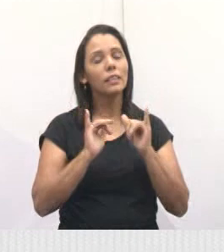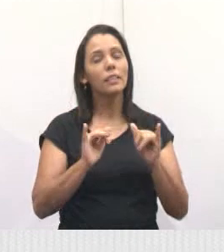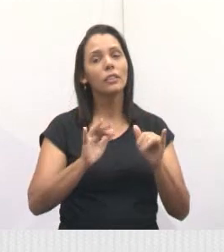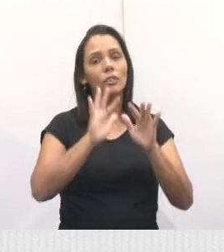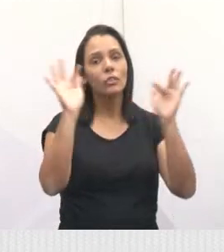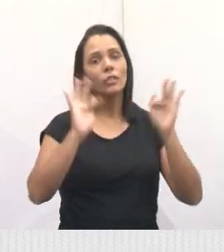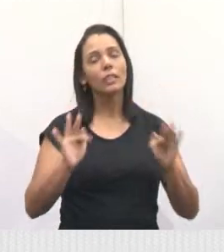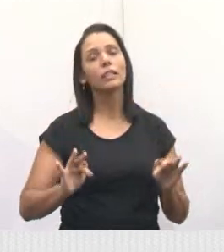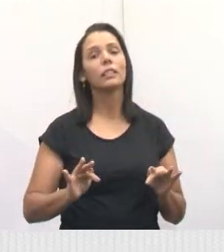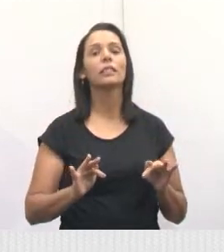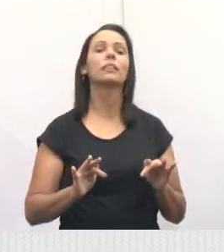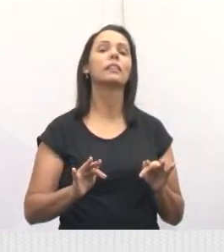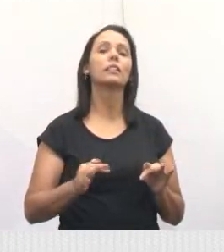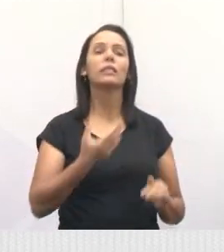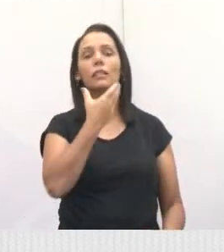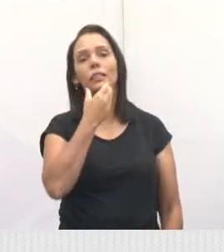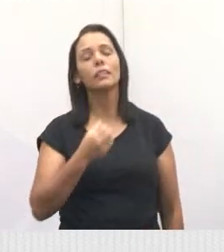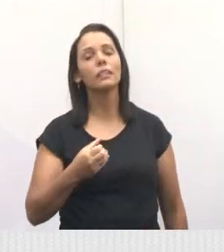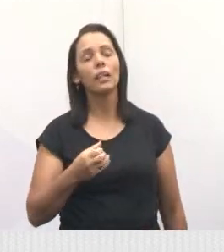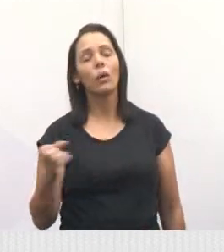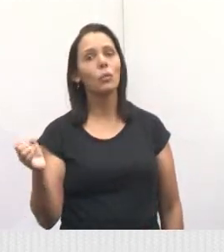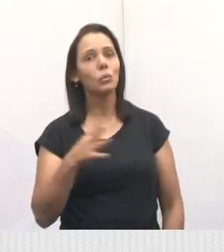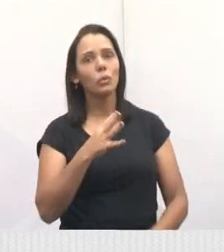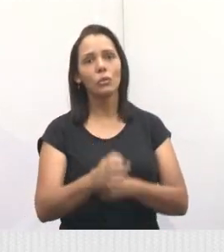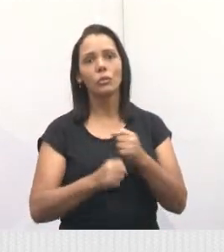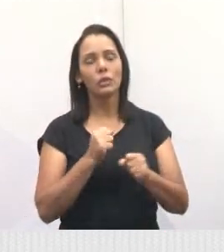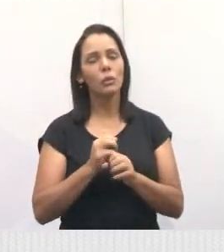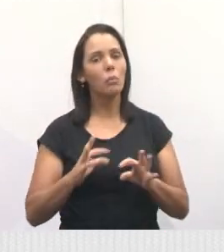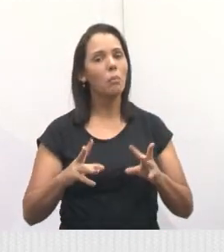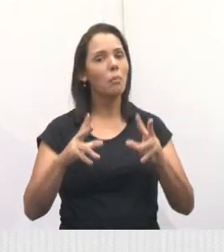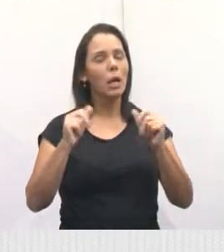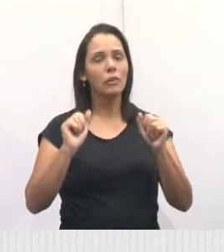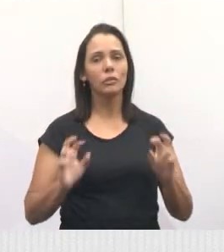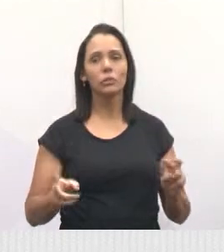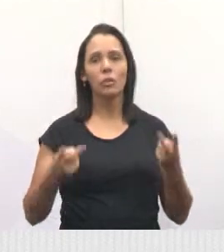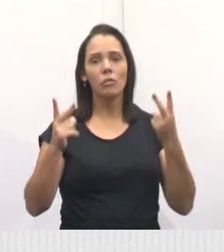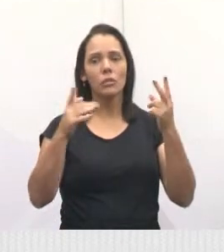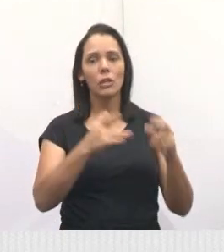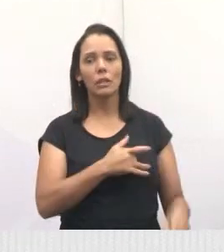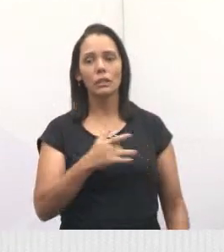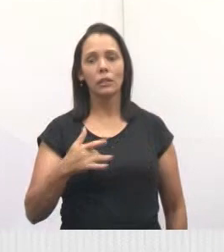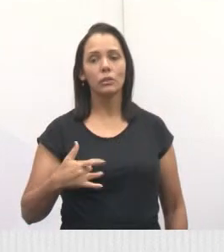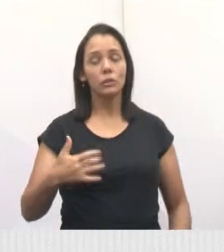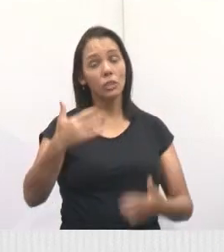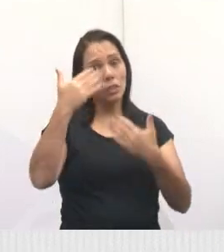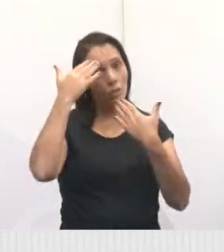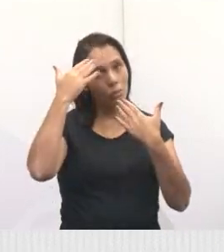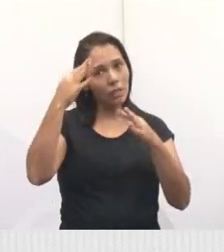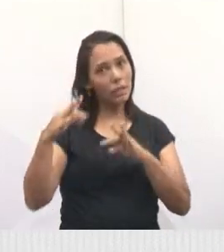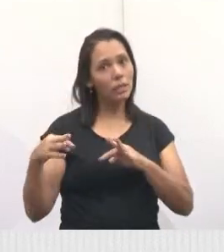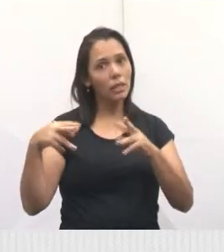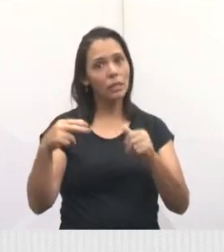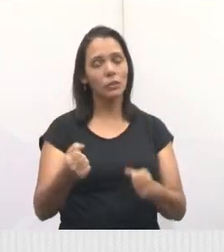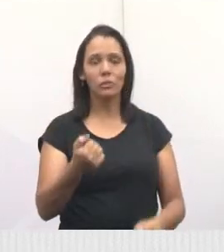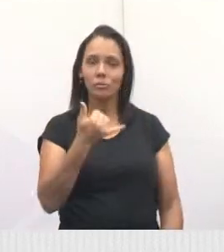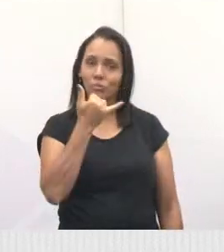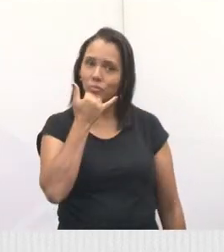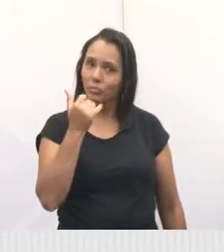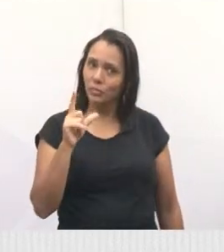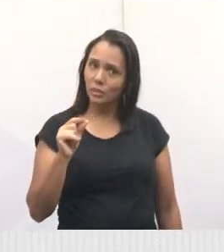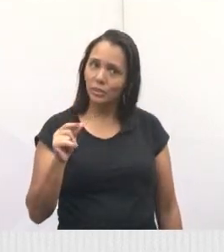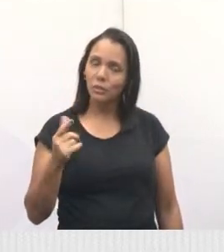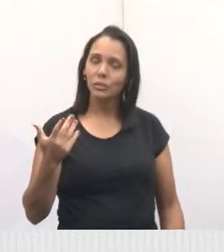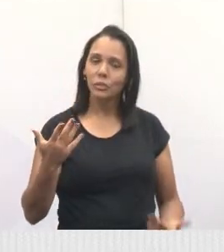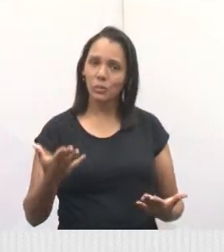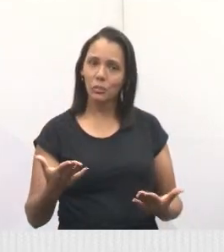Natal, um ano novo maravilhoso, com muitas realizações e muita saúde. Meu agradecimento a todos. E me desculpe por